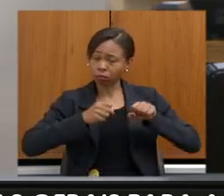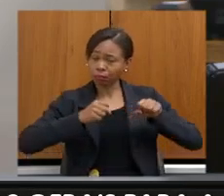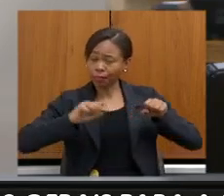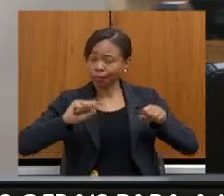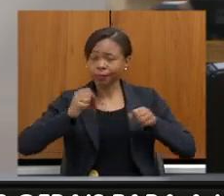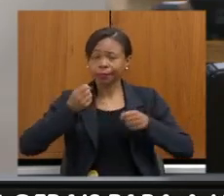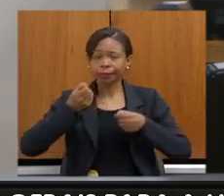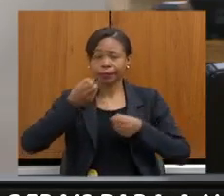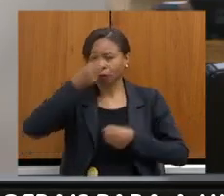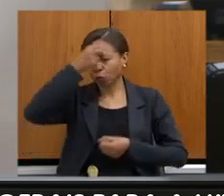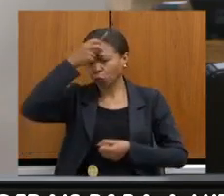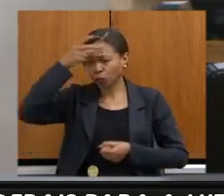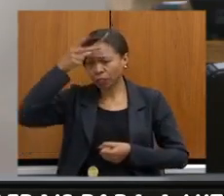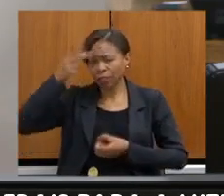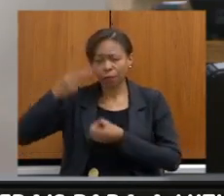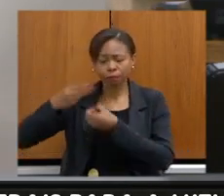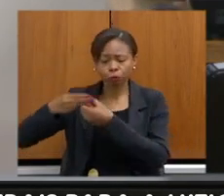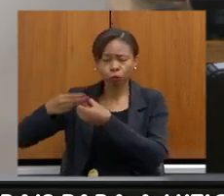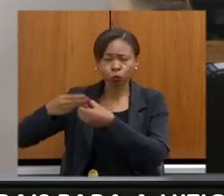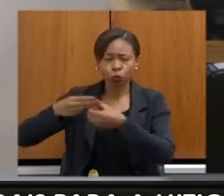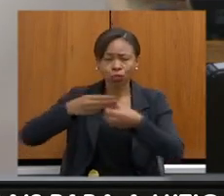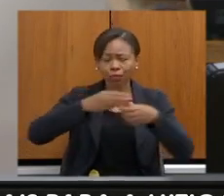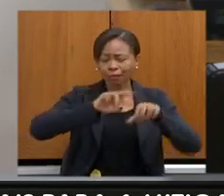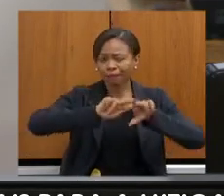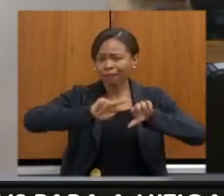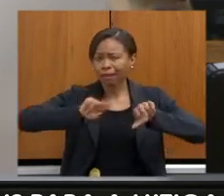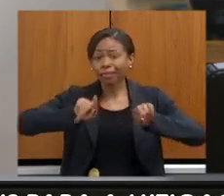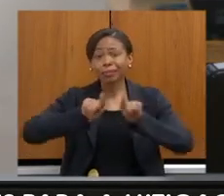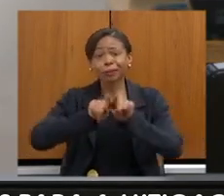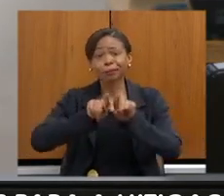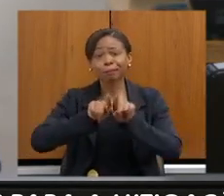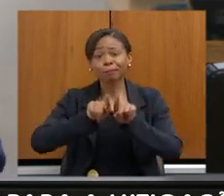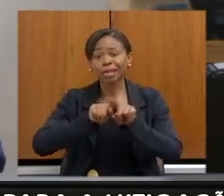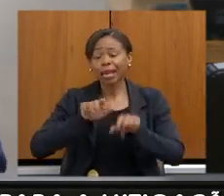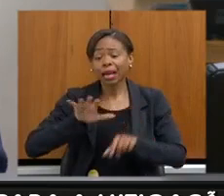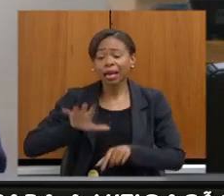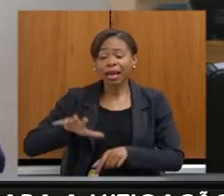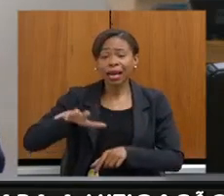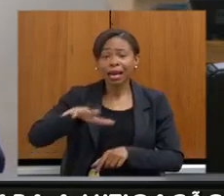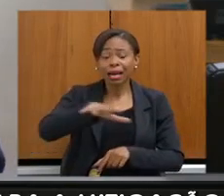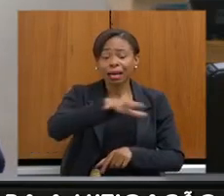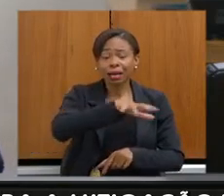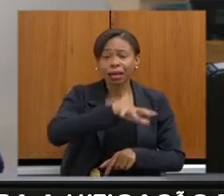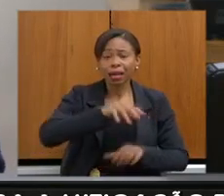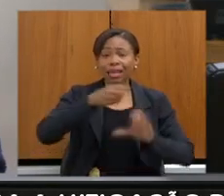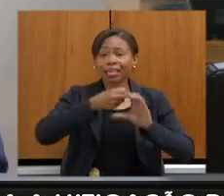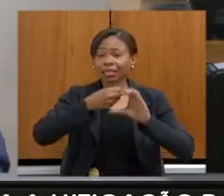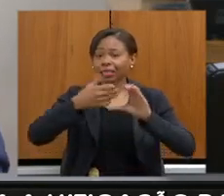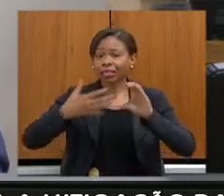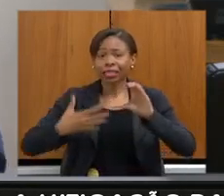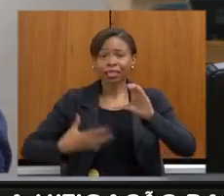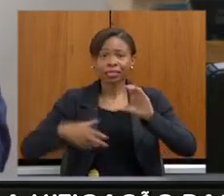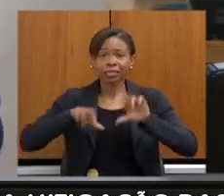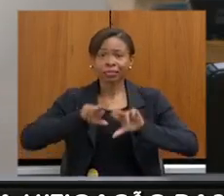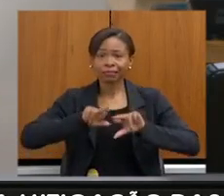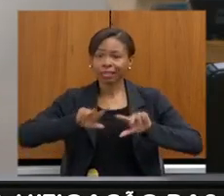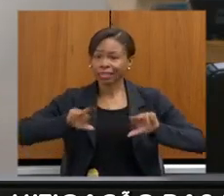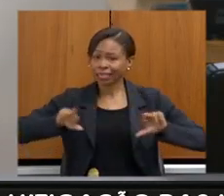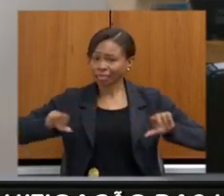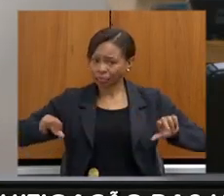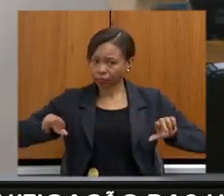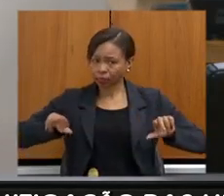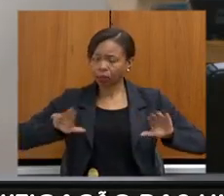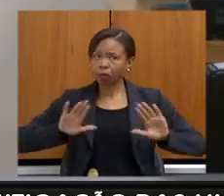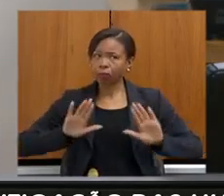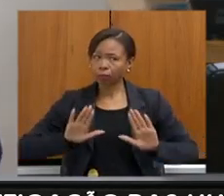pelas características diferentes de cada região. Mas nós temos ações que eu acredito